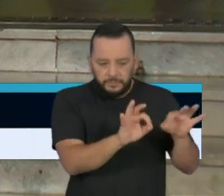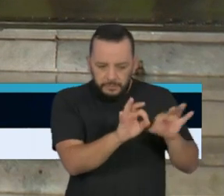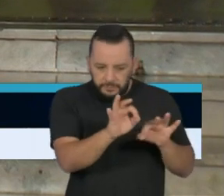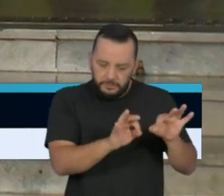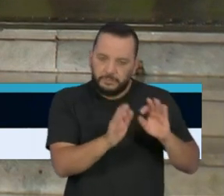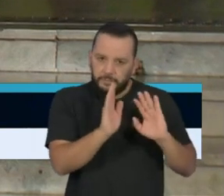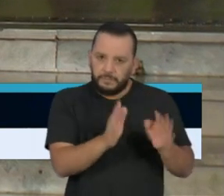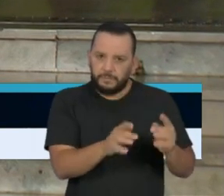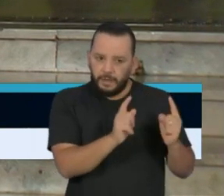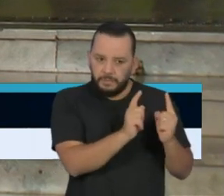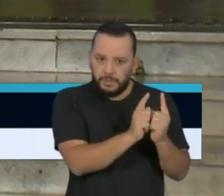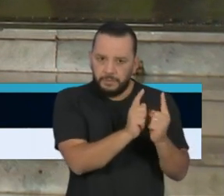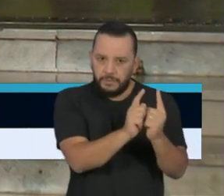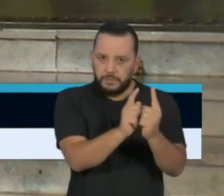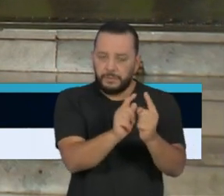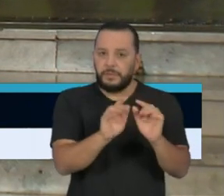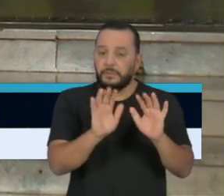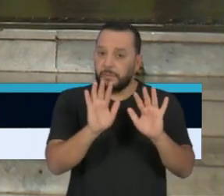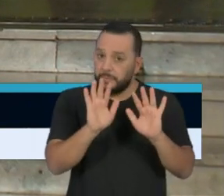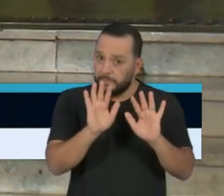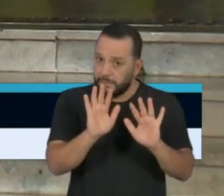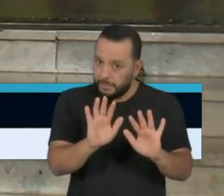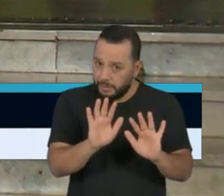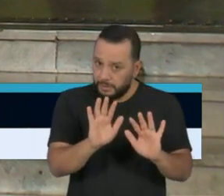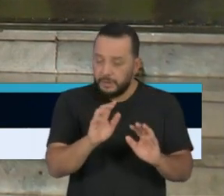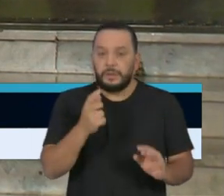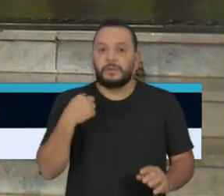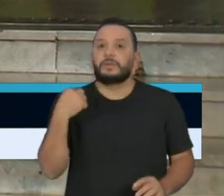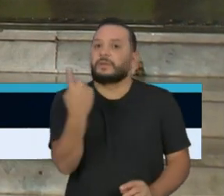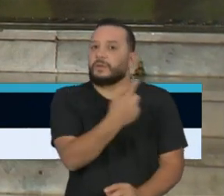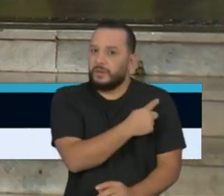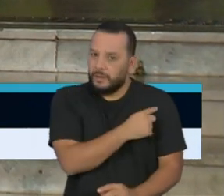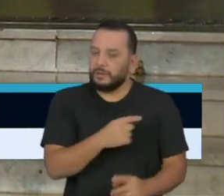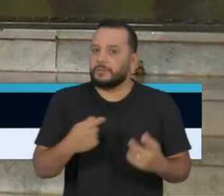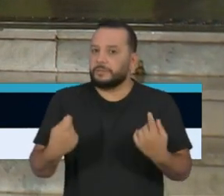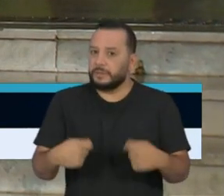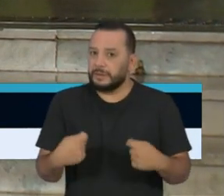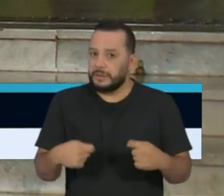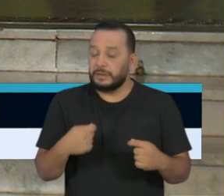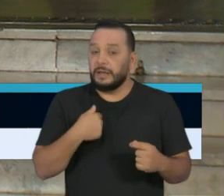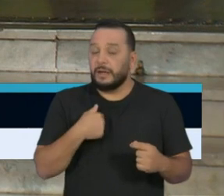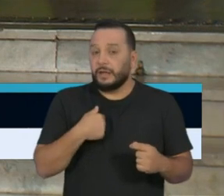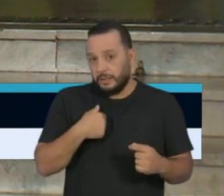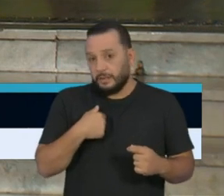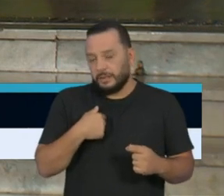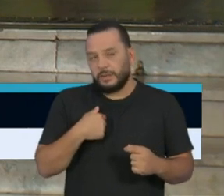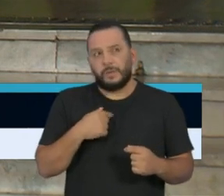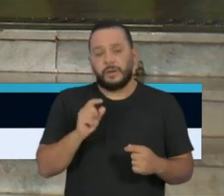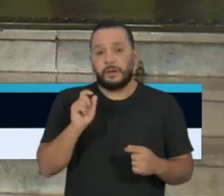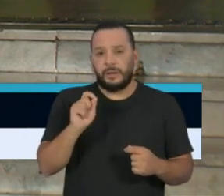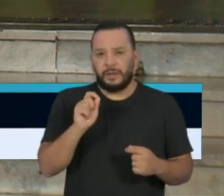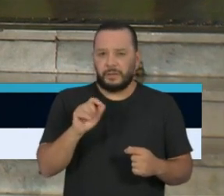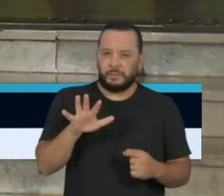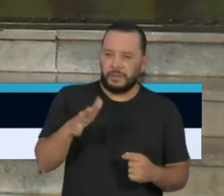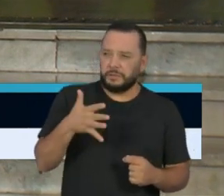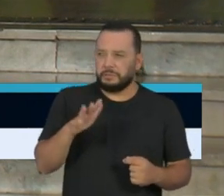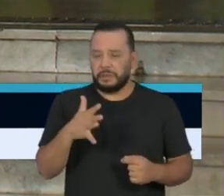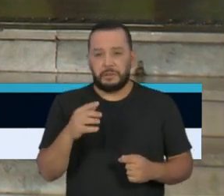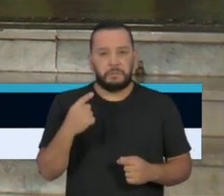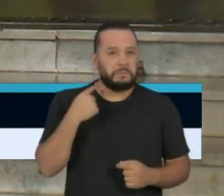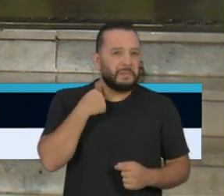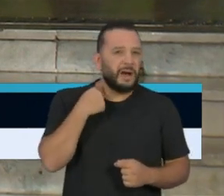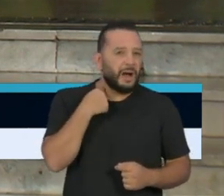Não é isso que vai acontecer, nós vamos ter que chegar até lá. Provavelmente, lá para o final de maio,